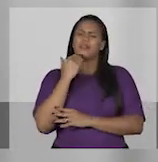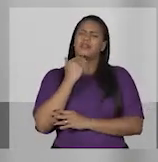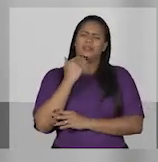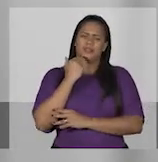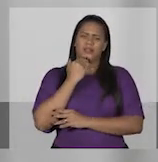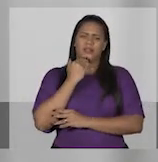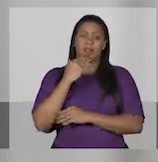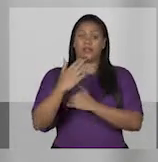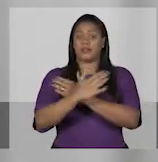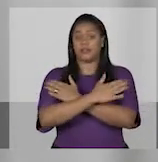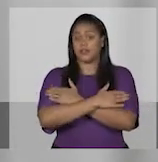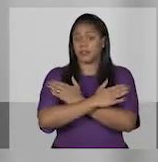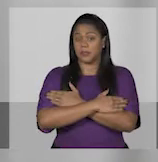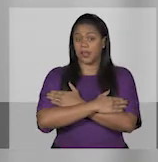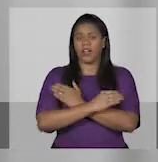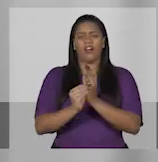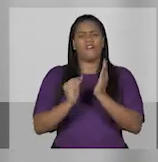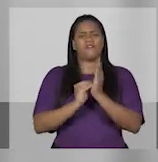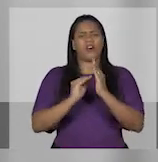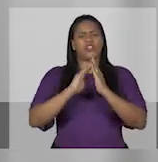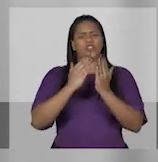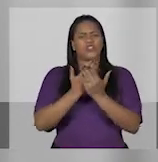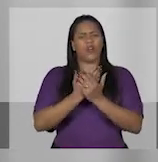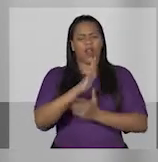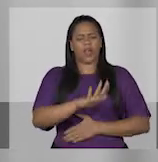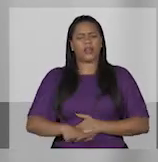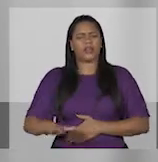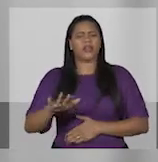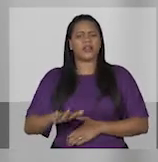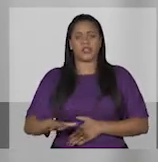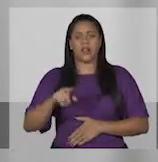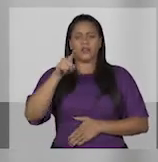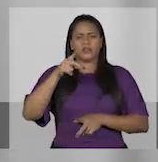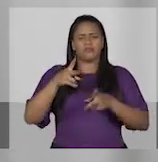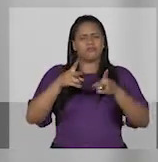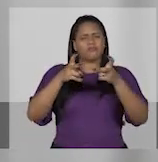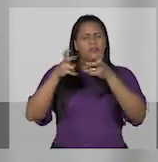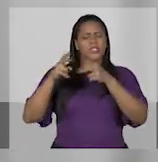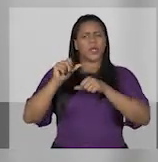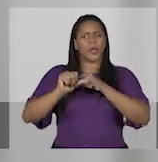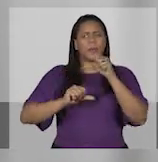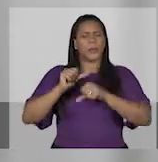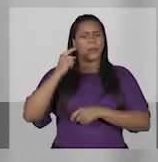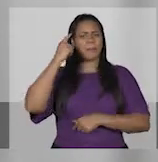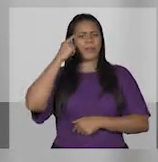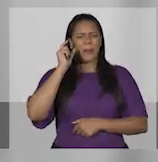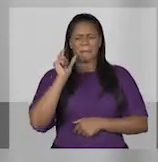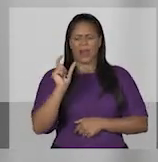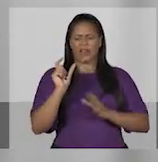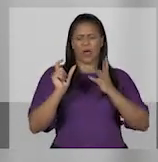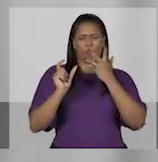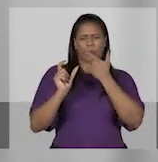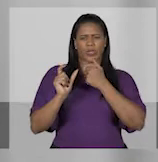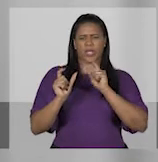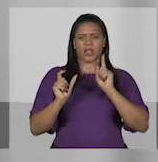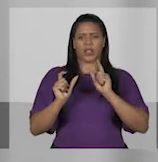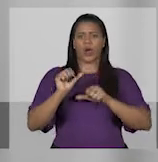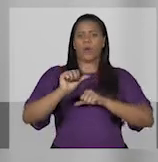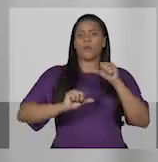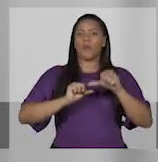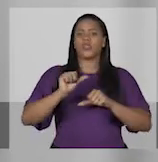funciona, no desemprego, na falta de creches. Você vai ver que a mudança não é só uma palavra bonita,